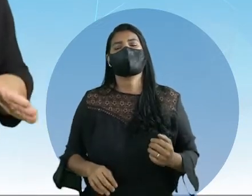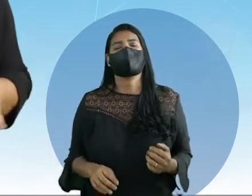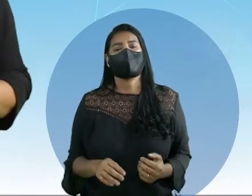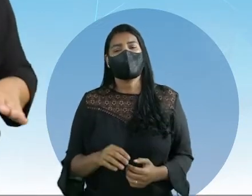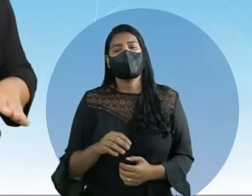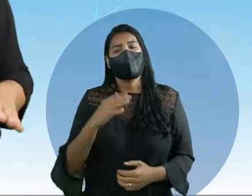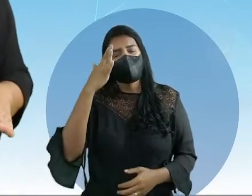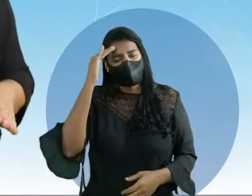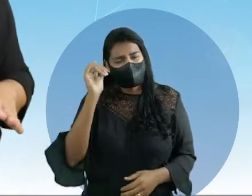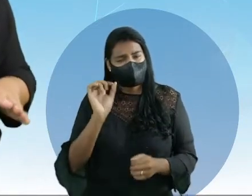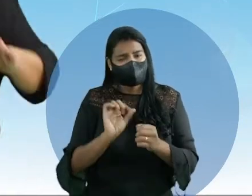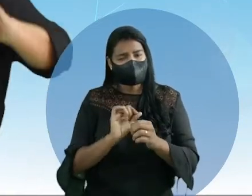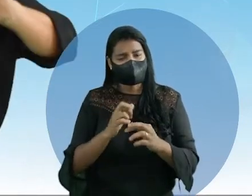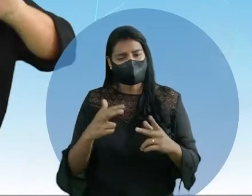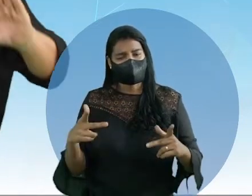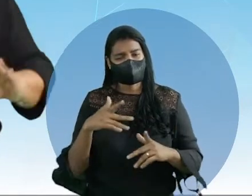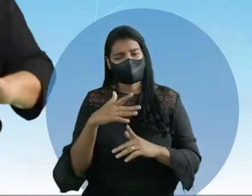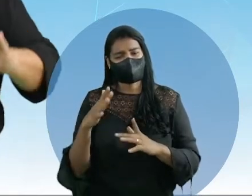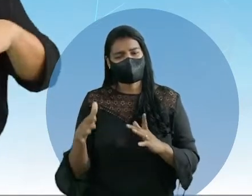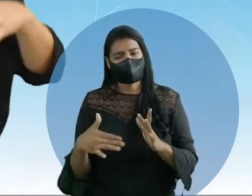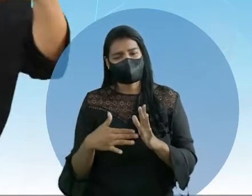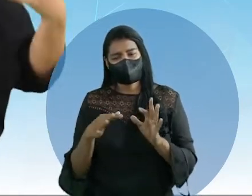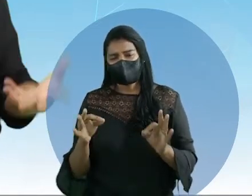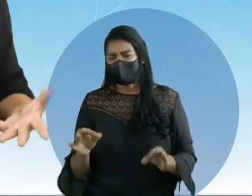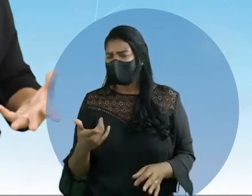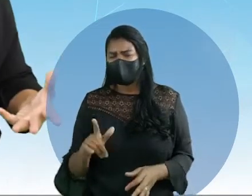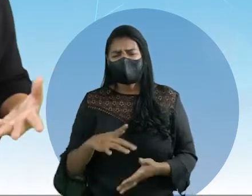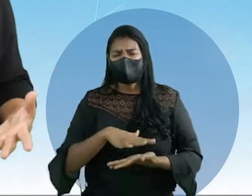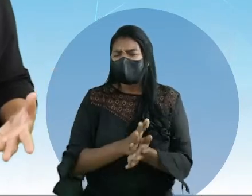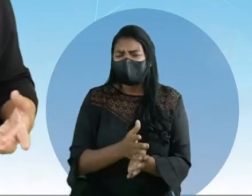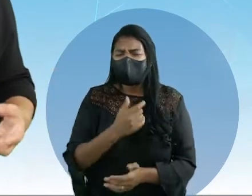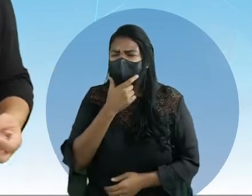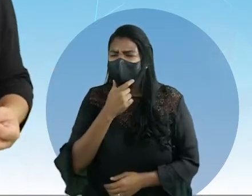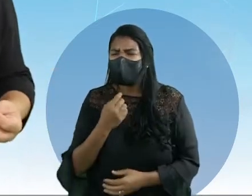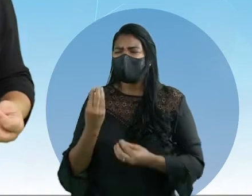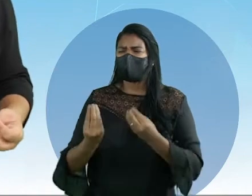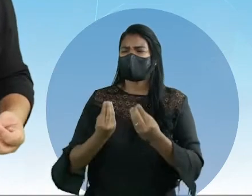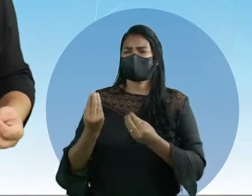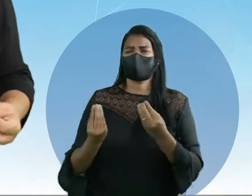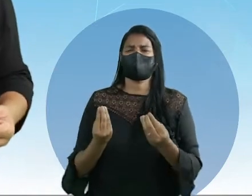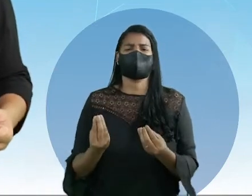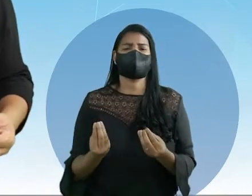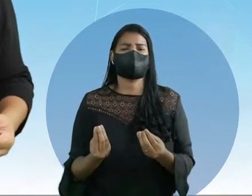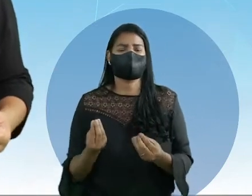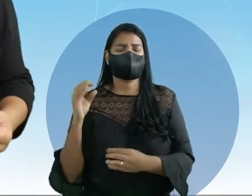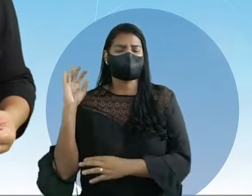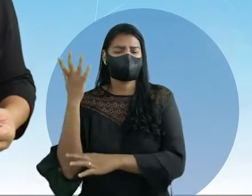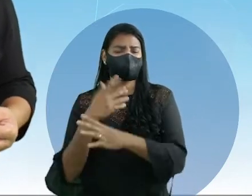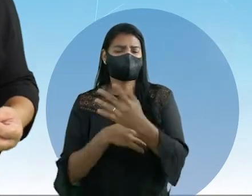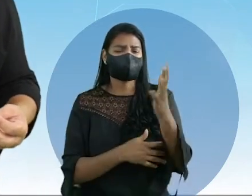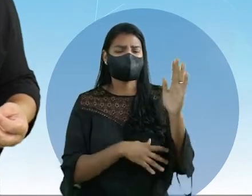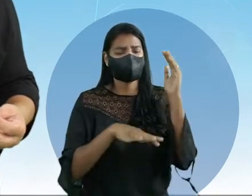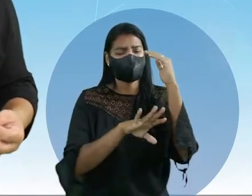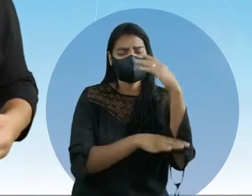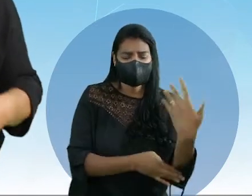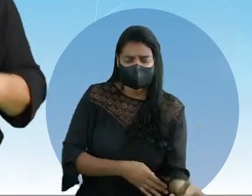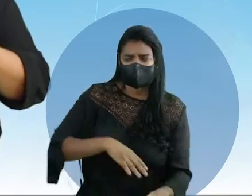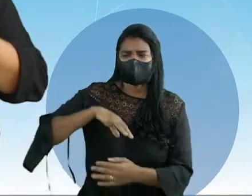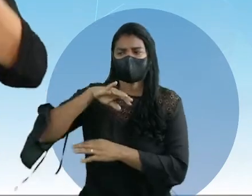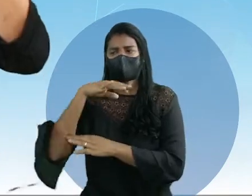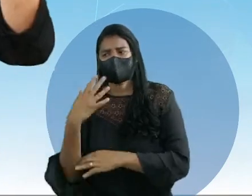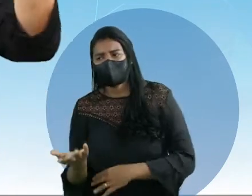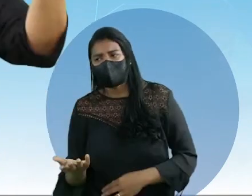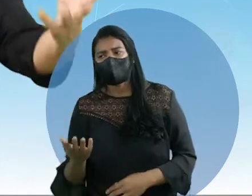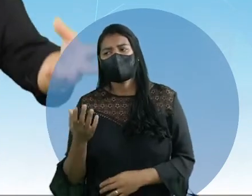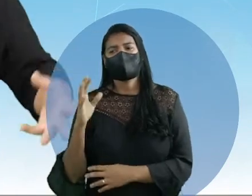sabe fazer as coisas certas. Não há necessidade de um homem acabar tanta coisa, não. E, mais uma vez, a natureza, ela é saiba, ela